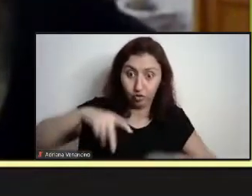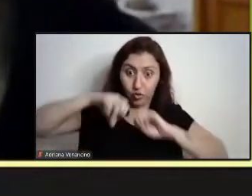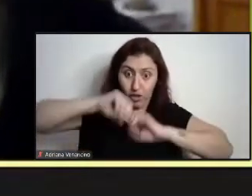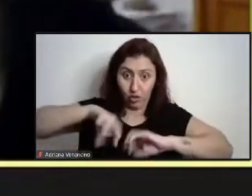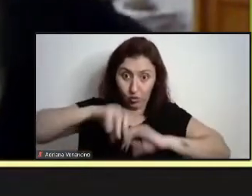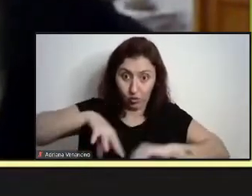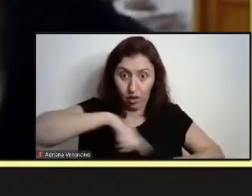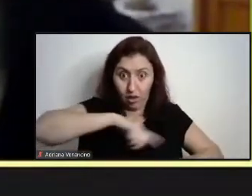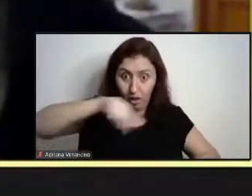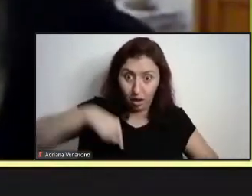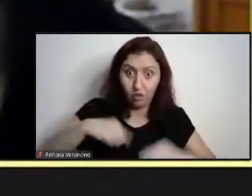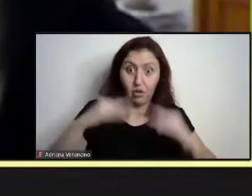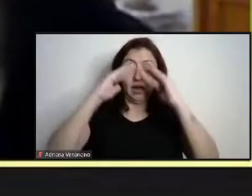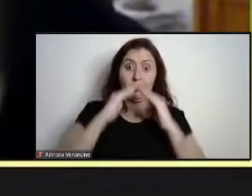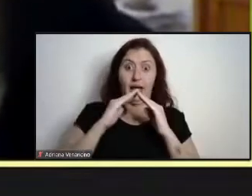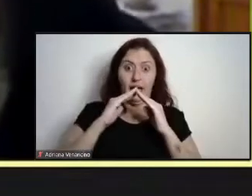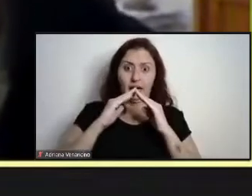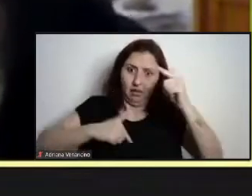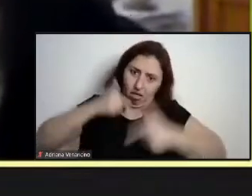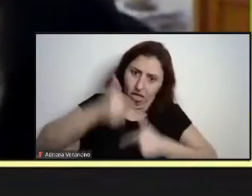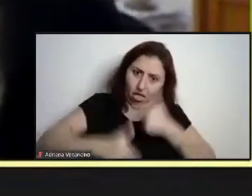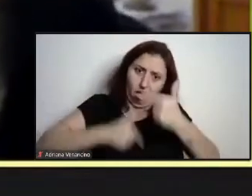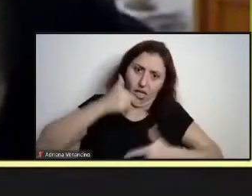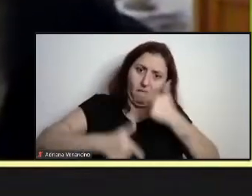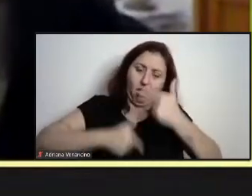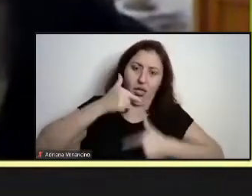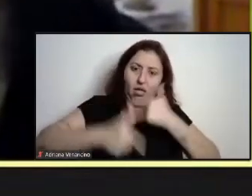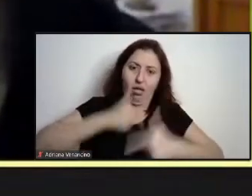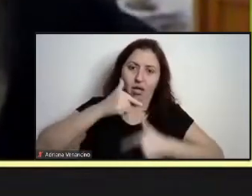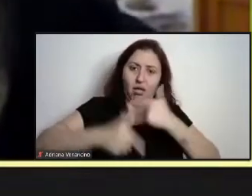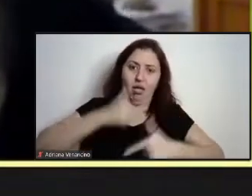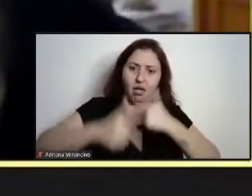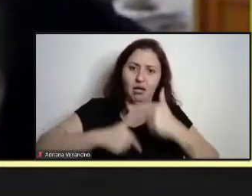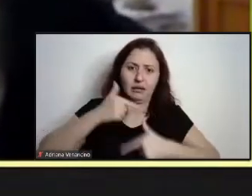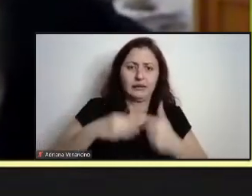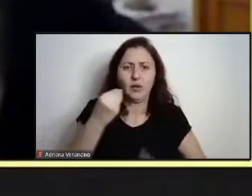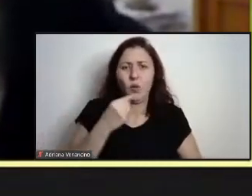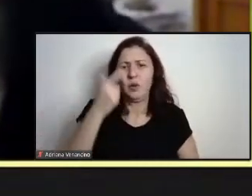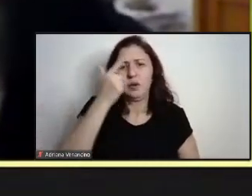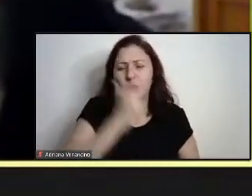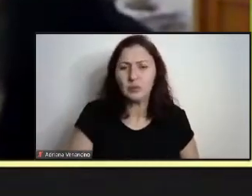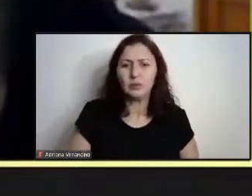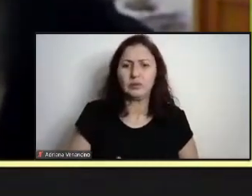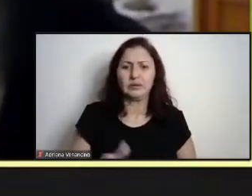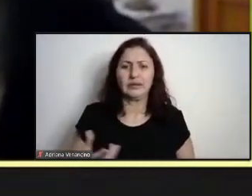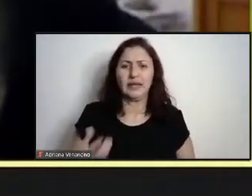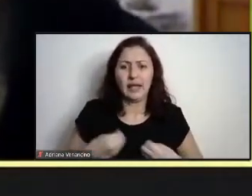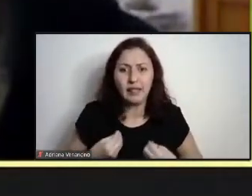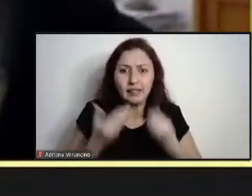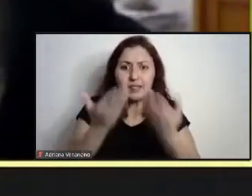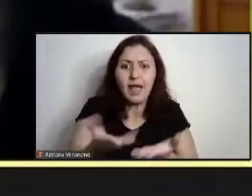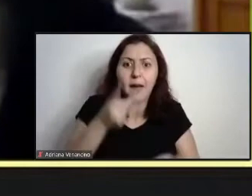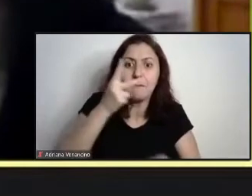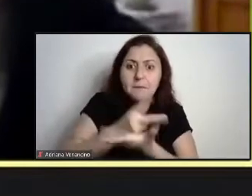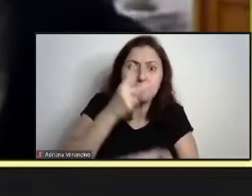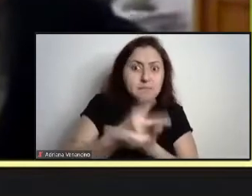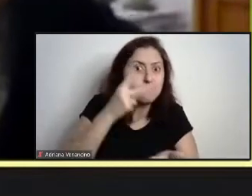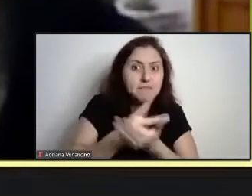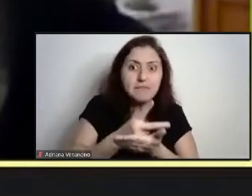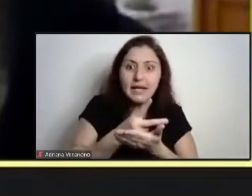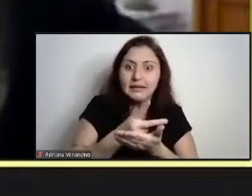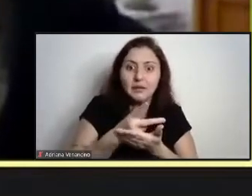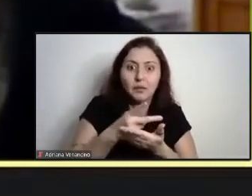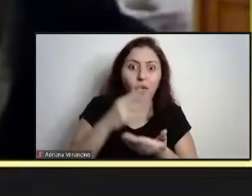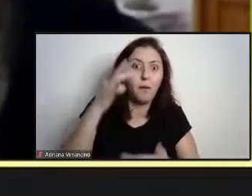se desdobrando para poder dar conta de continuar mantendo o mesmo nível, a mesma